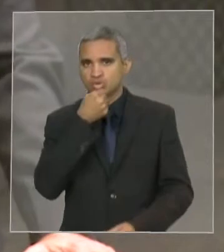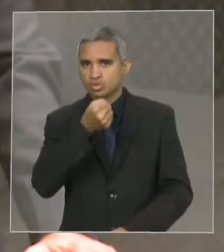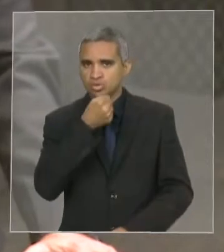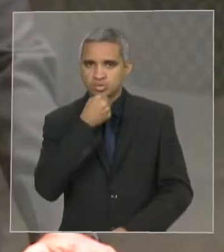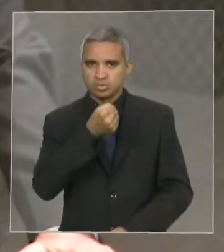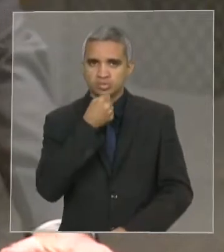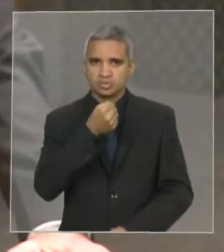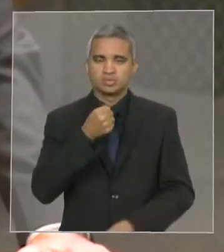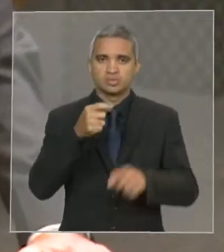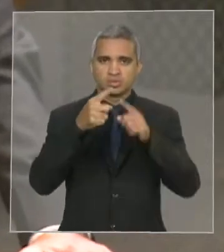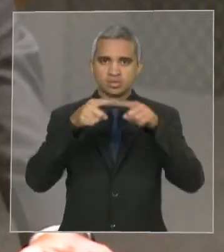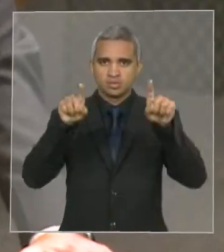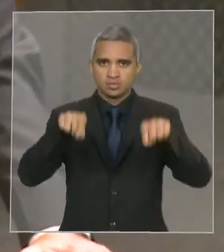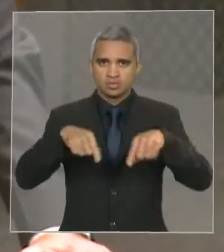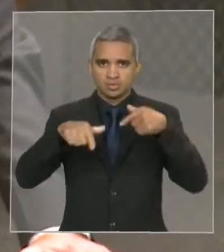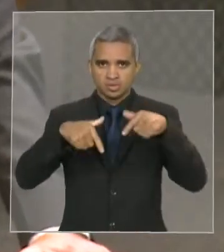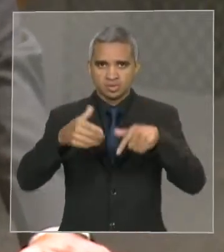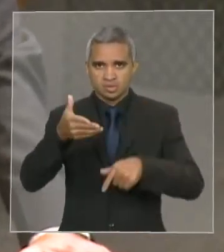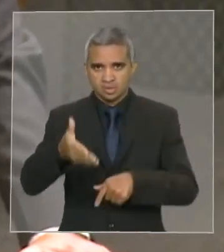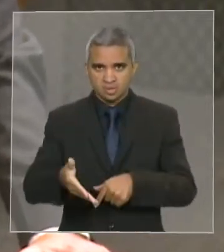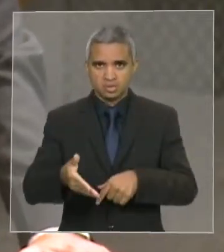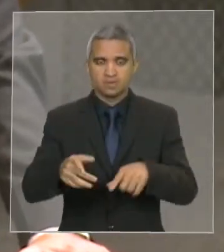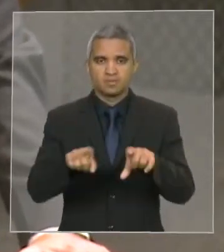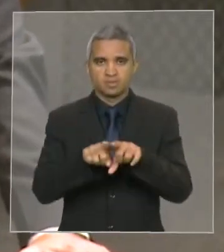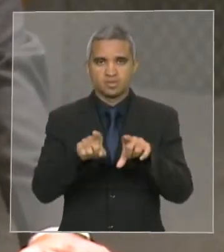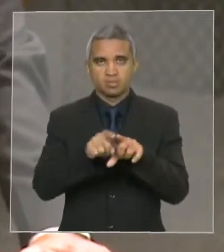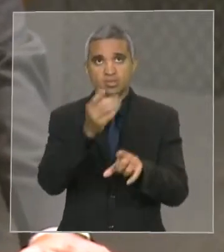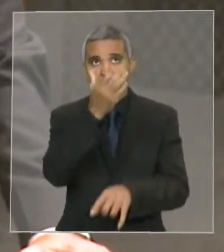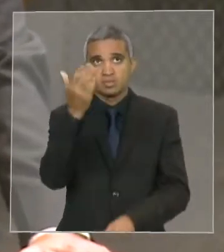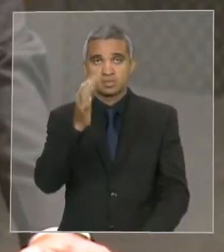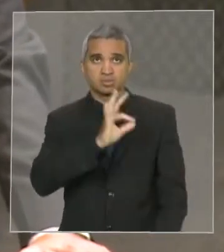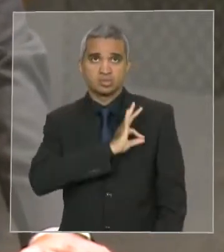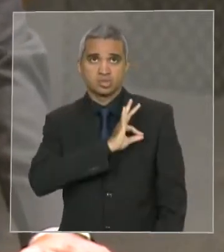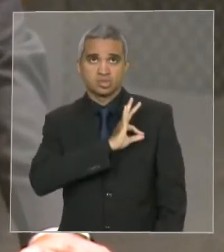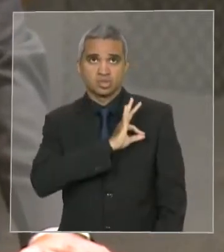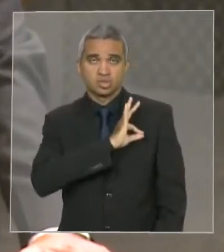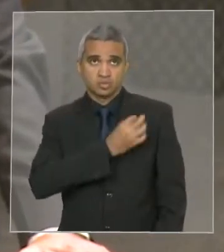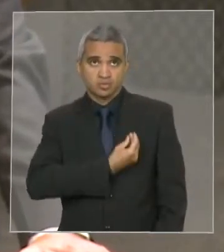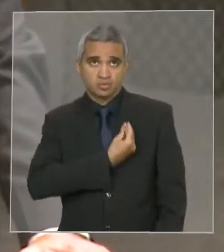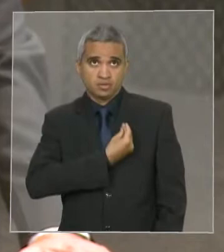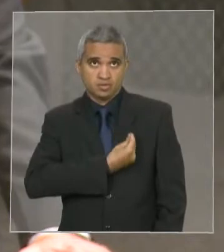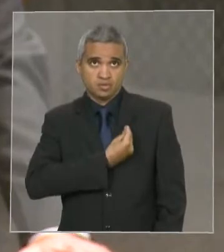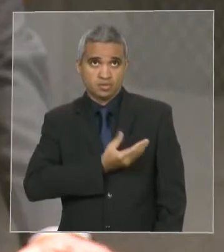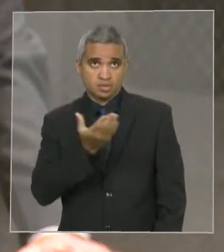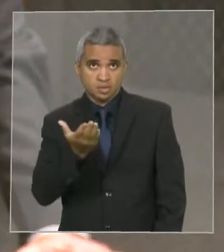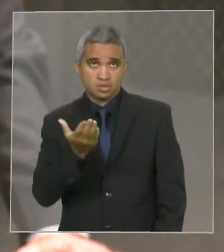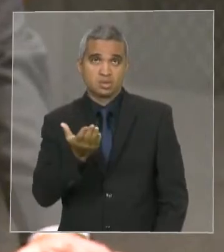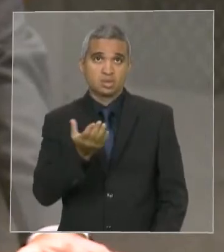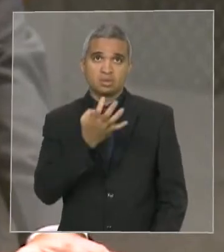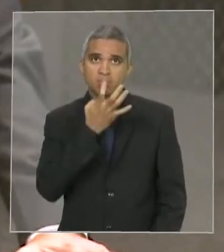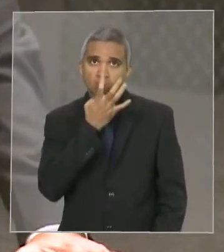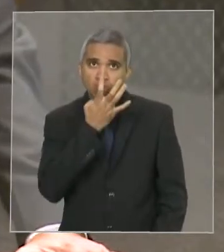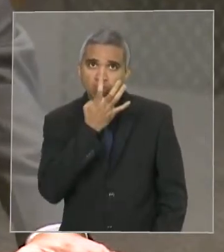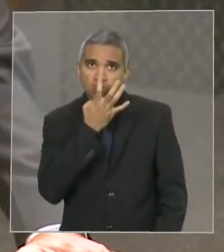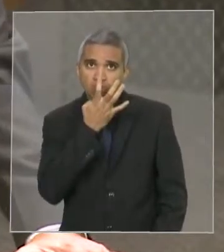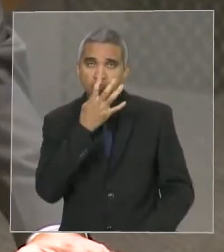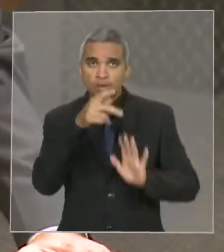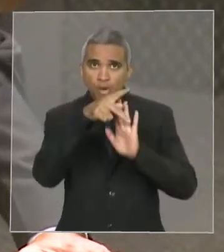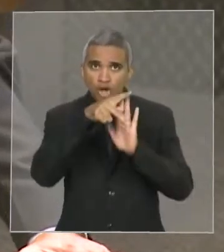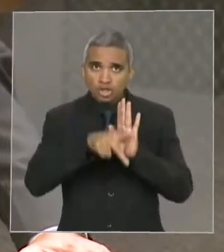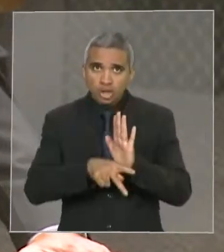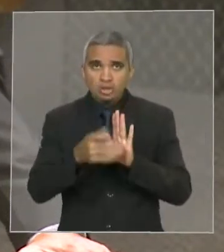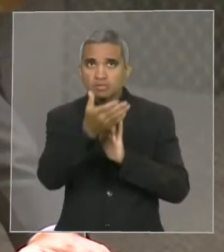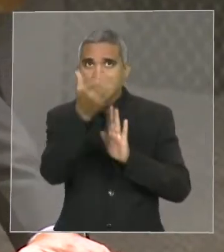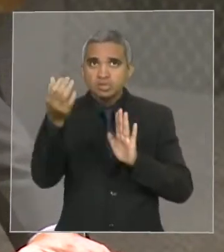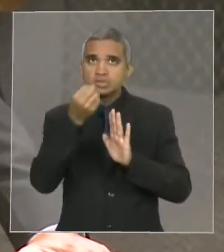casa, policiais que estão presentes aqui acompanhando projetos de seu interesse e que são muito bem-vindos à